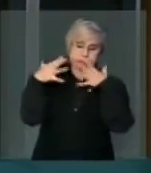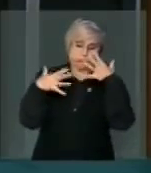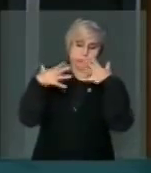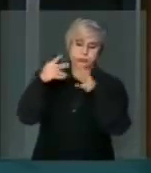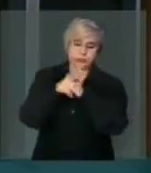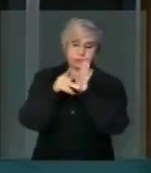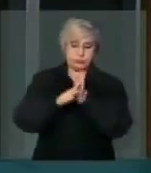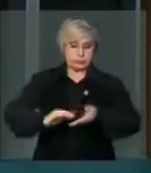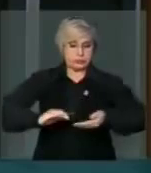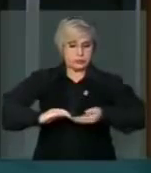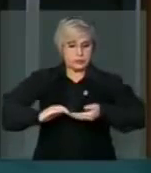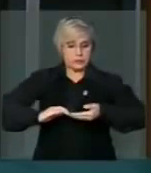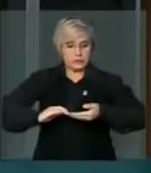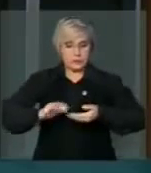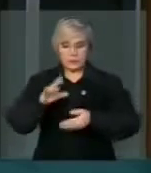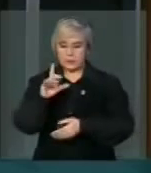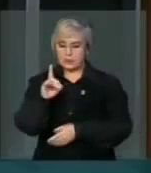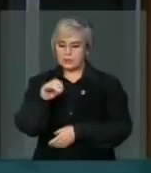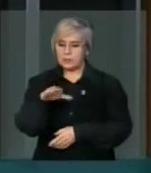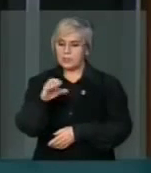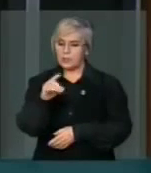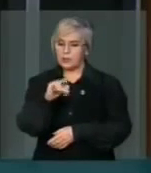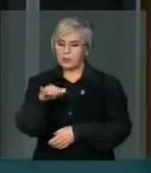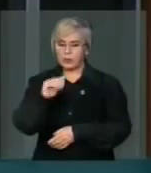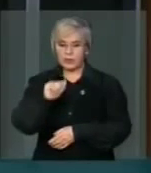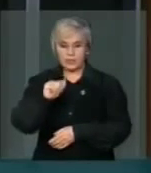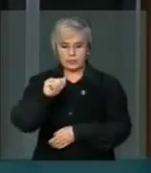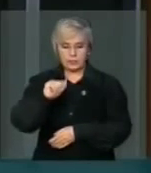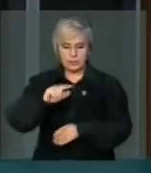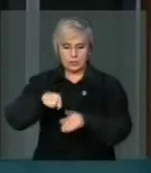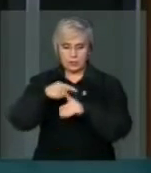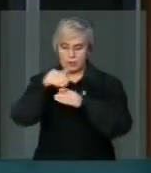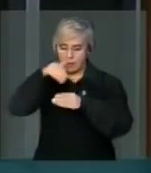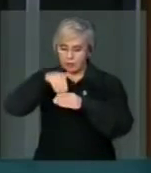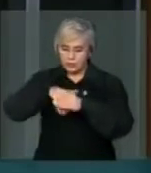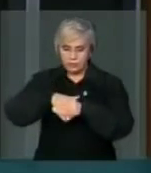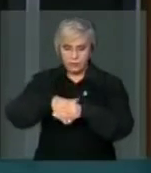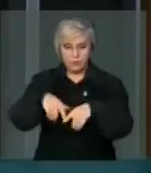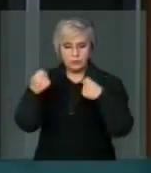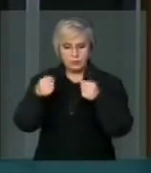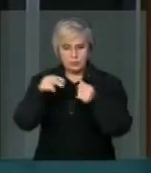A democracia e o voto têm que vigir. Aliás, era o que falavam os